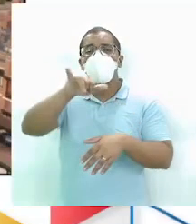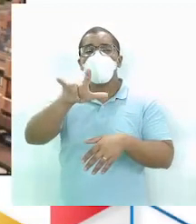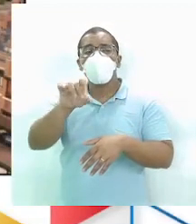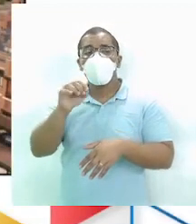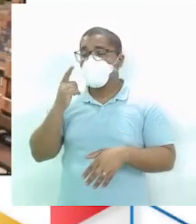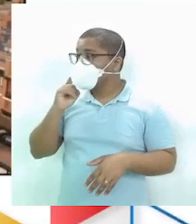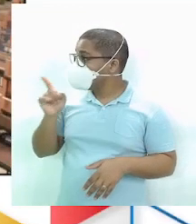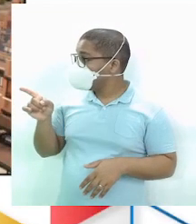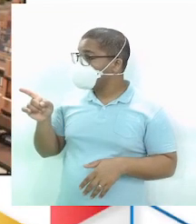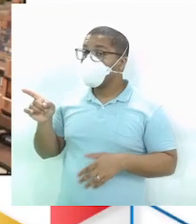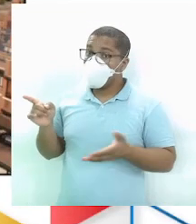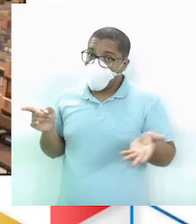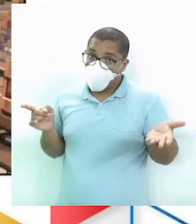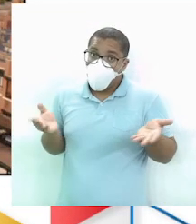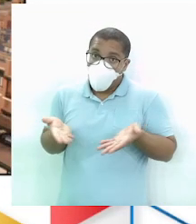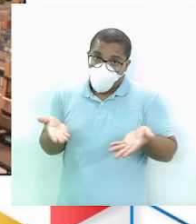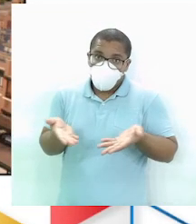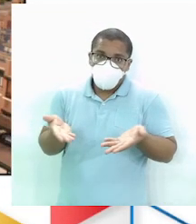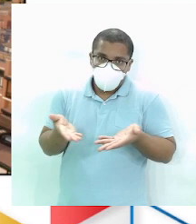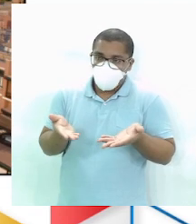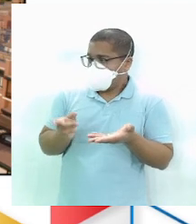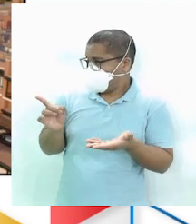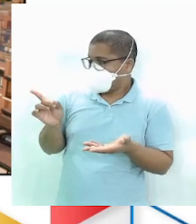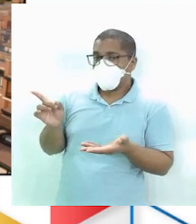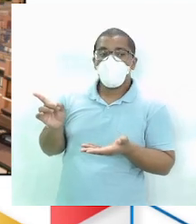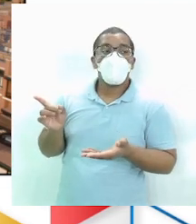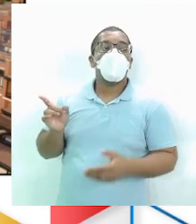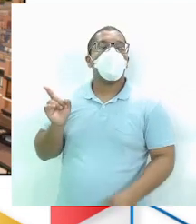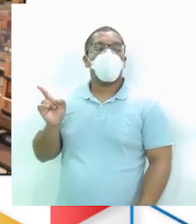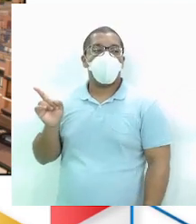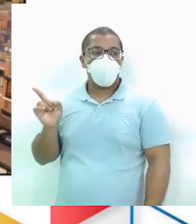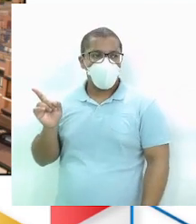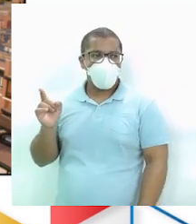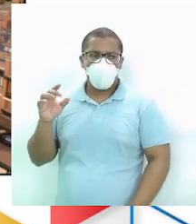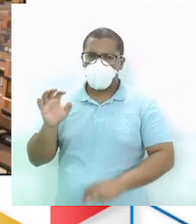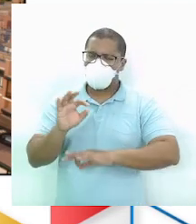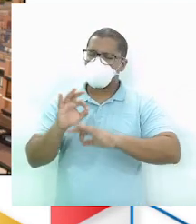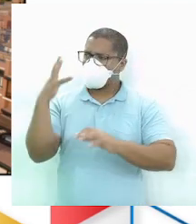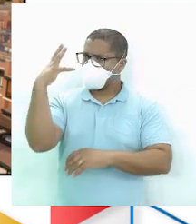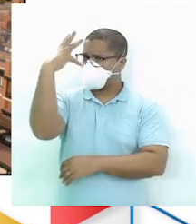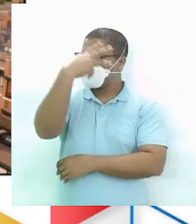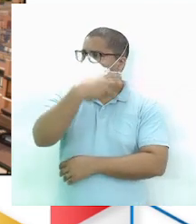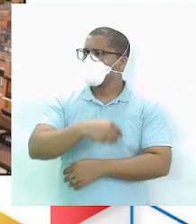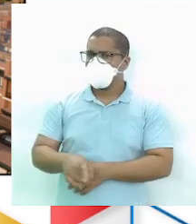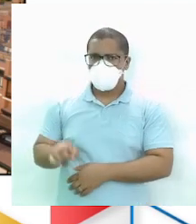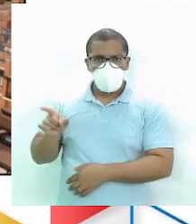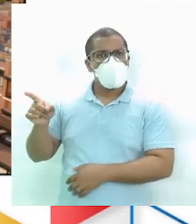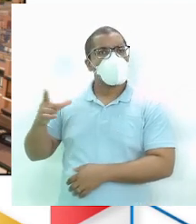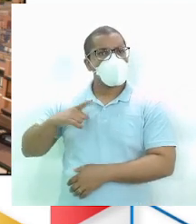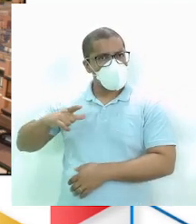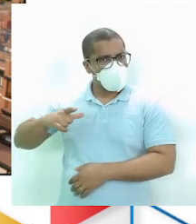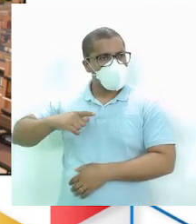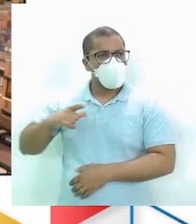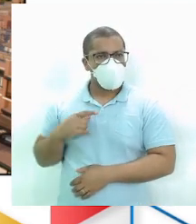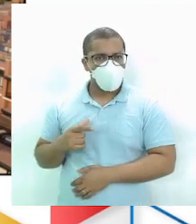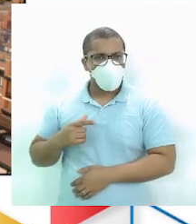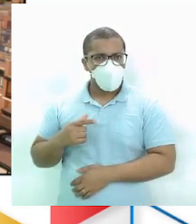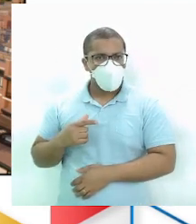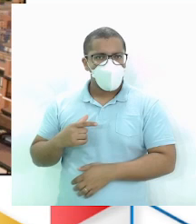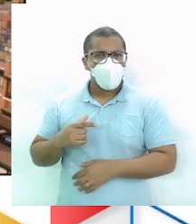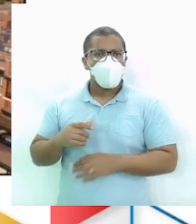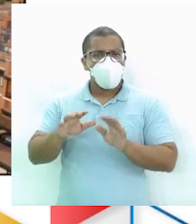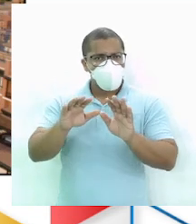Na atualidade do Rio Nilo Esse rio maravilhoso Ainda bem conservado Diferente